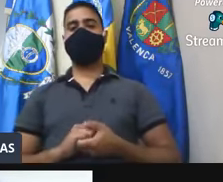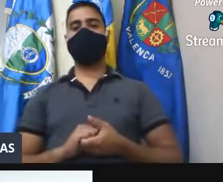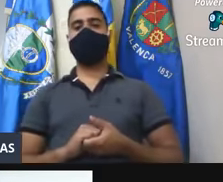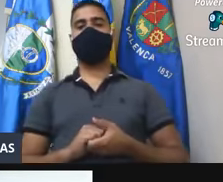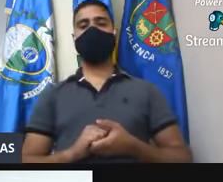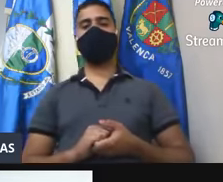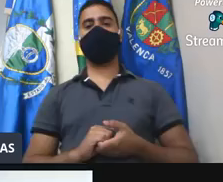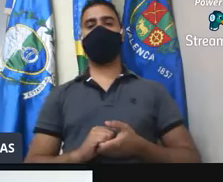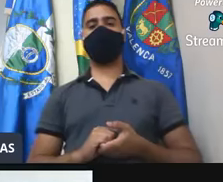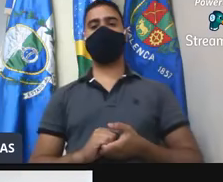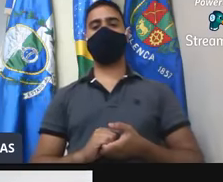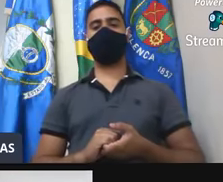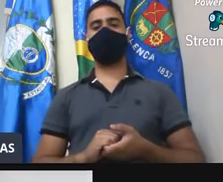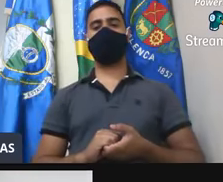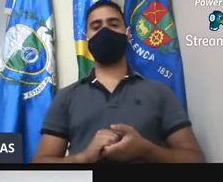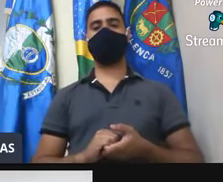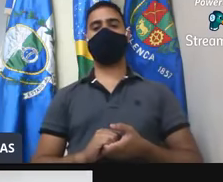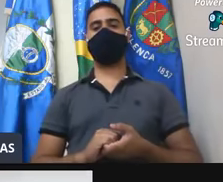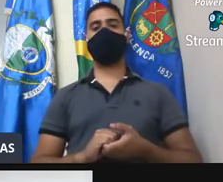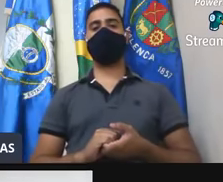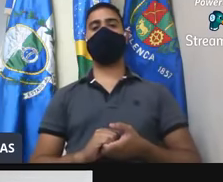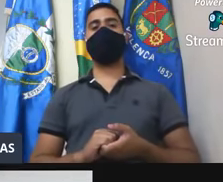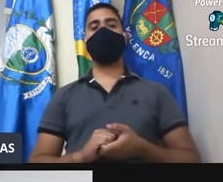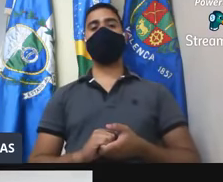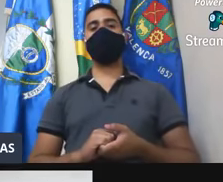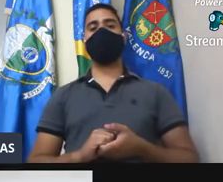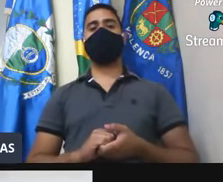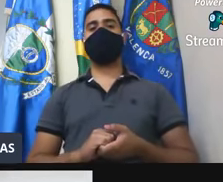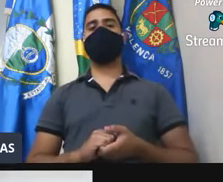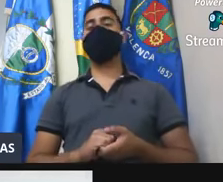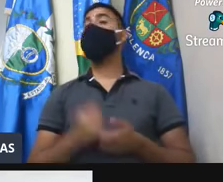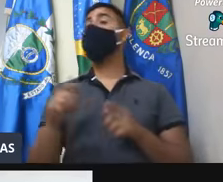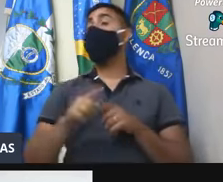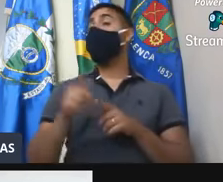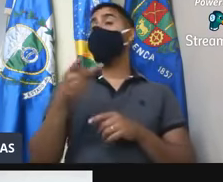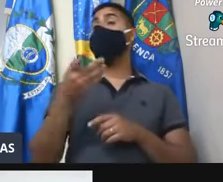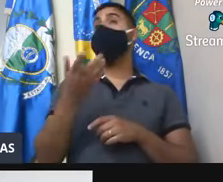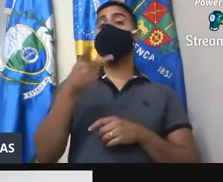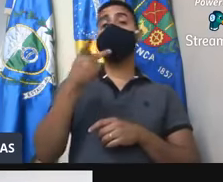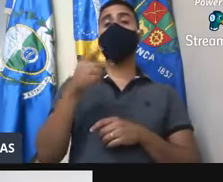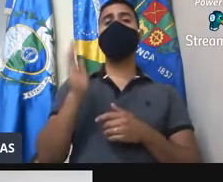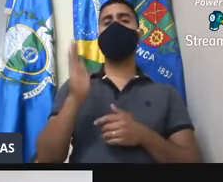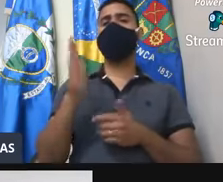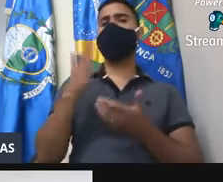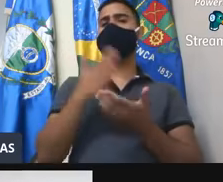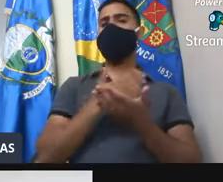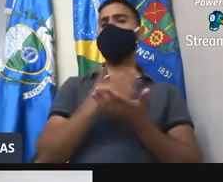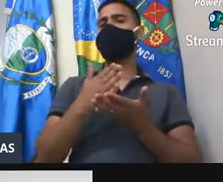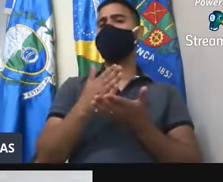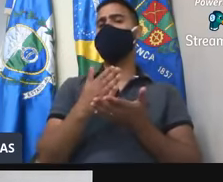gostaria só também de ressaltar que a gente já iniciou as